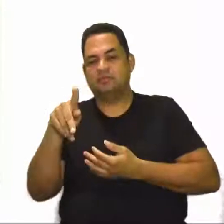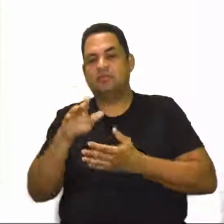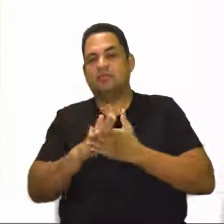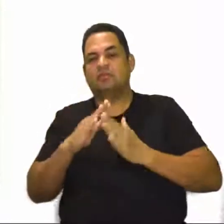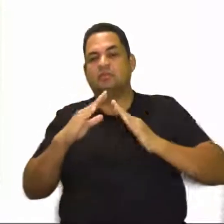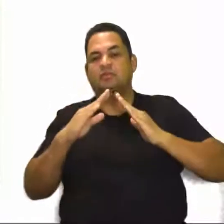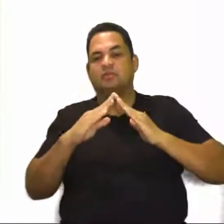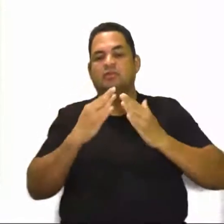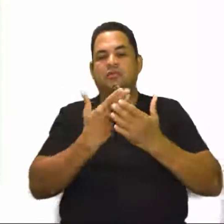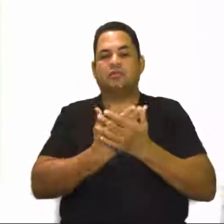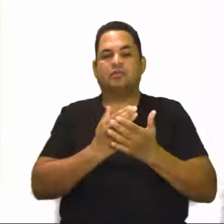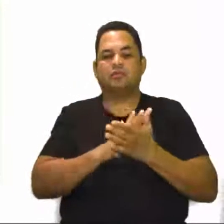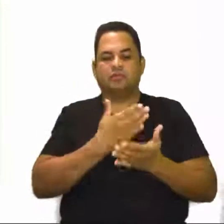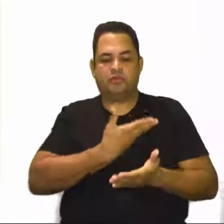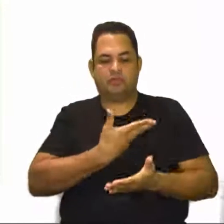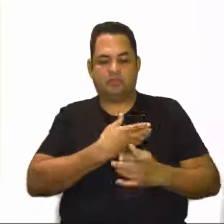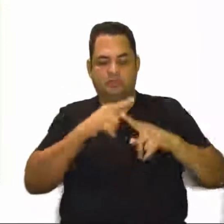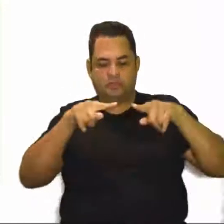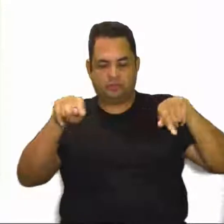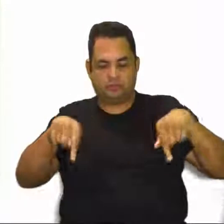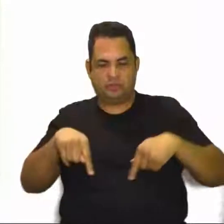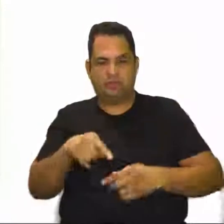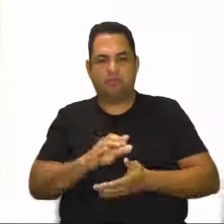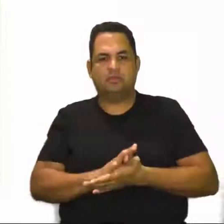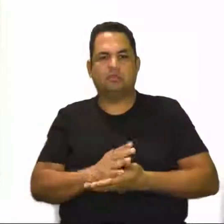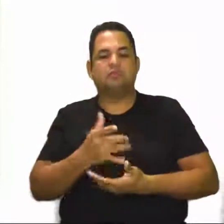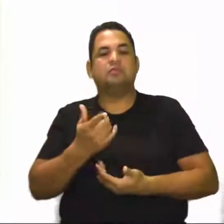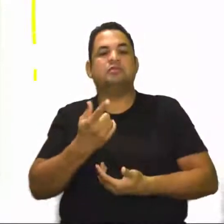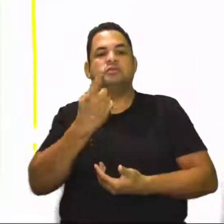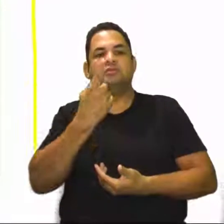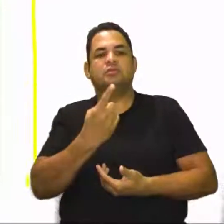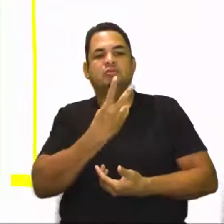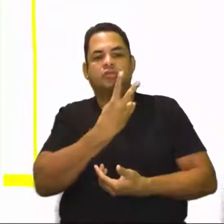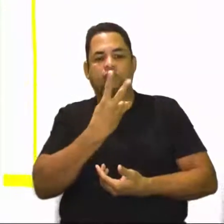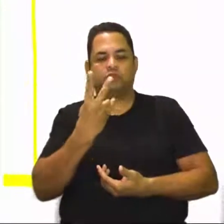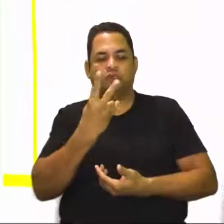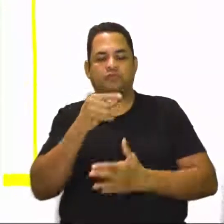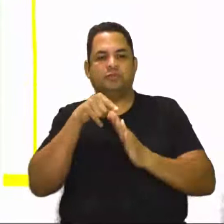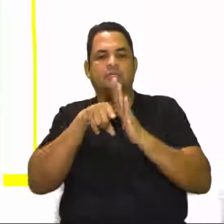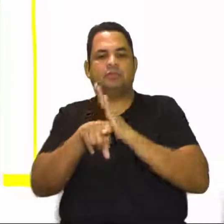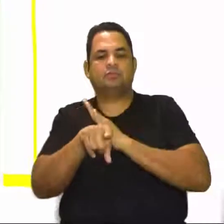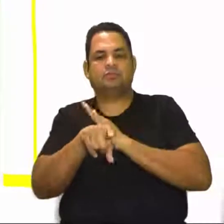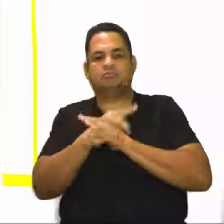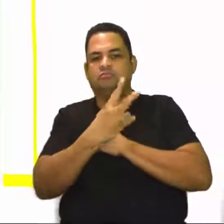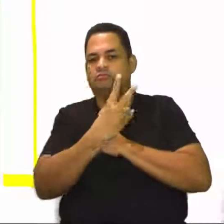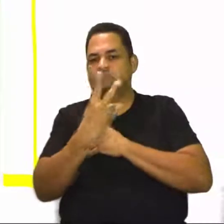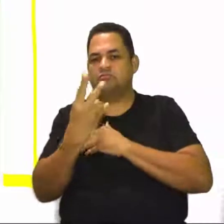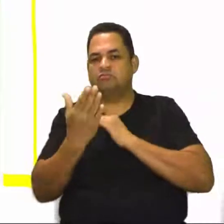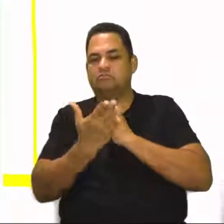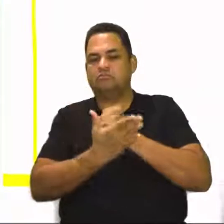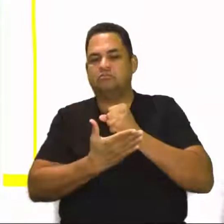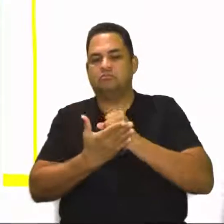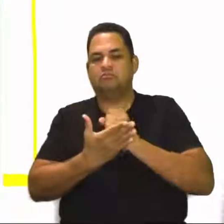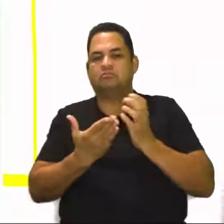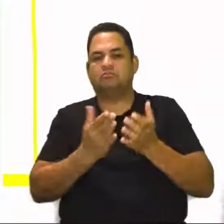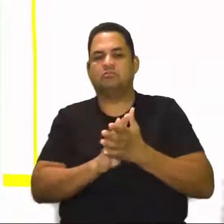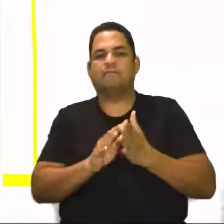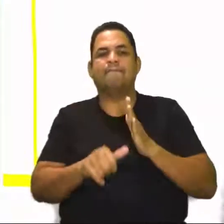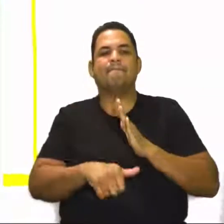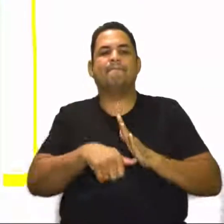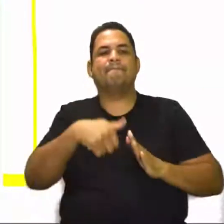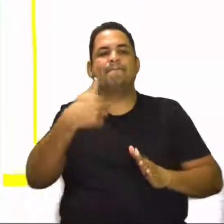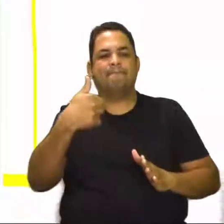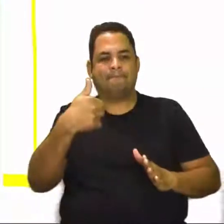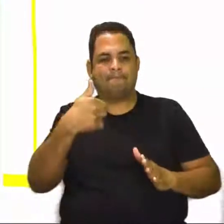com os seus colegas de sala. E aí você vai considerar apenas duas perguntas. São duas perguntas básicas. A primeira